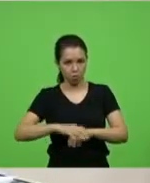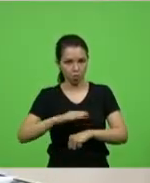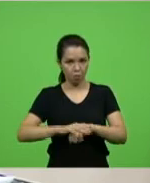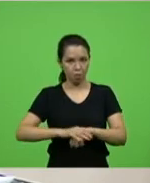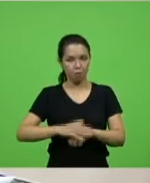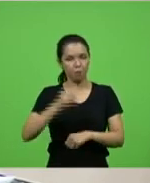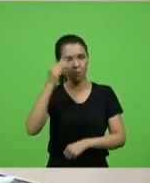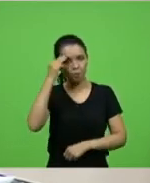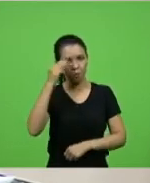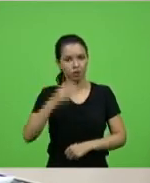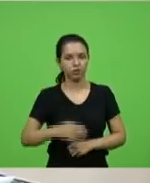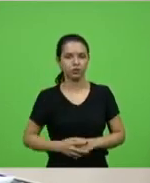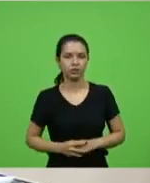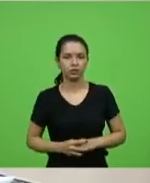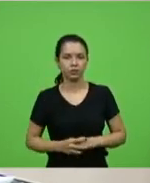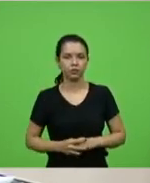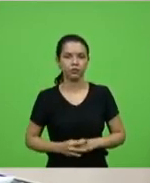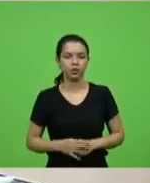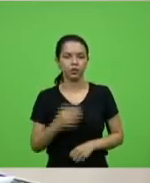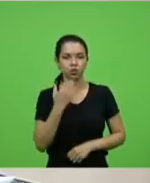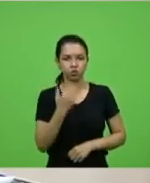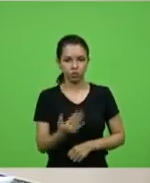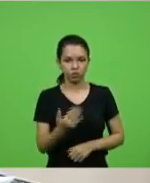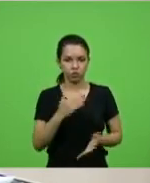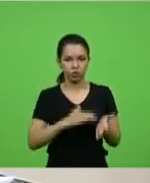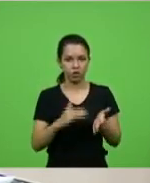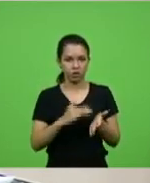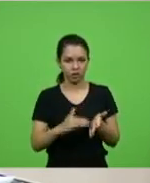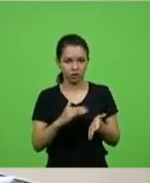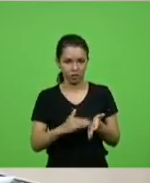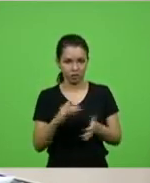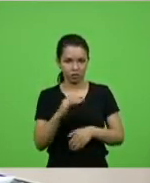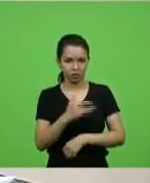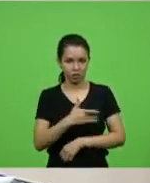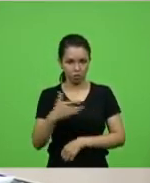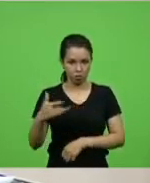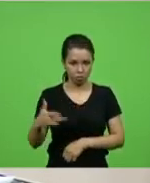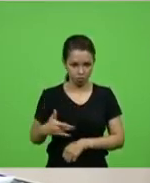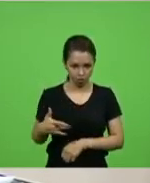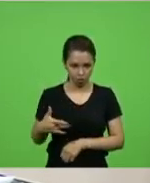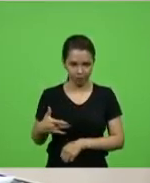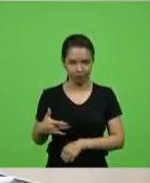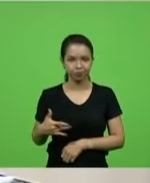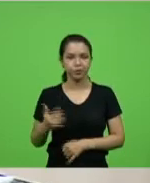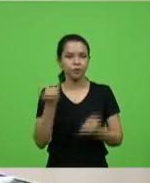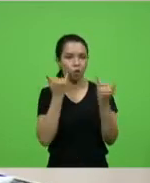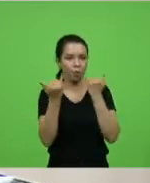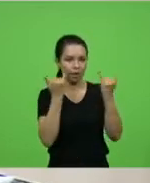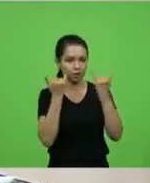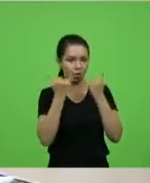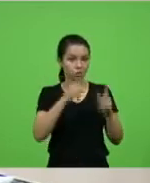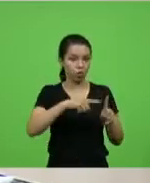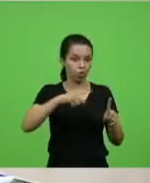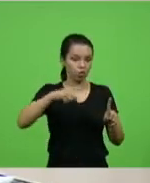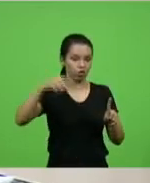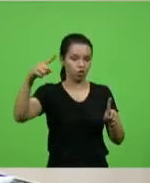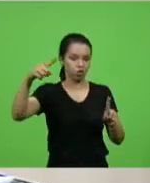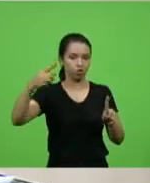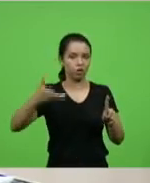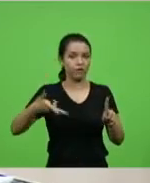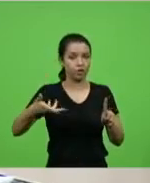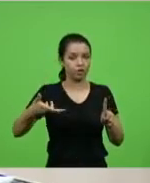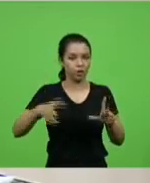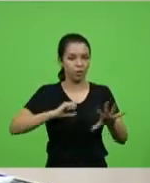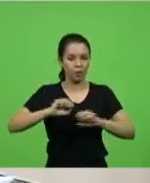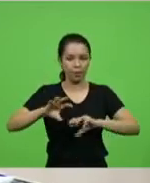Sérgio Mota, solicitando ao secretário do Estado da Saúde informações acerca do índice da velocidade de